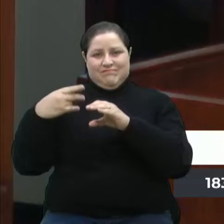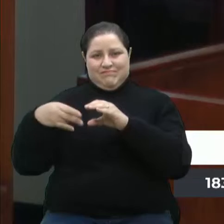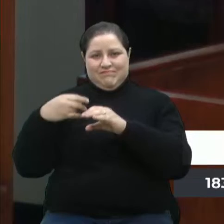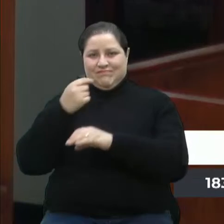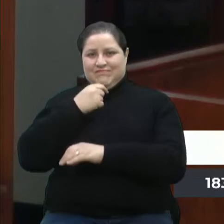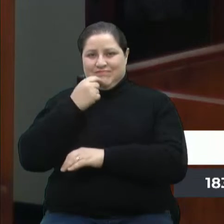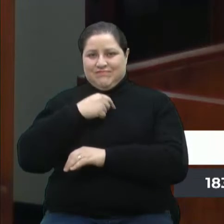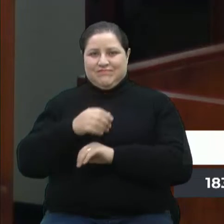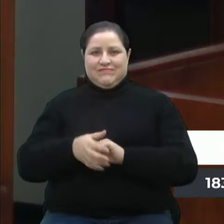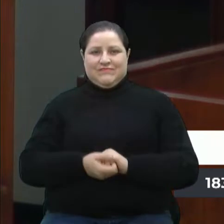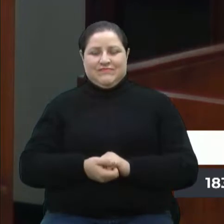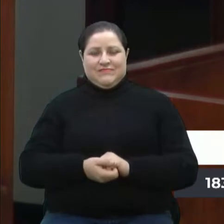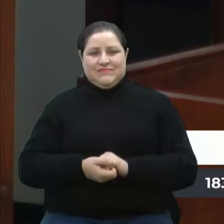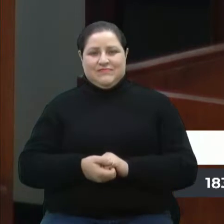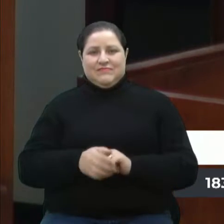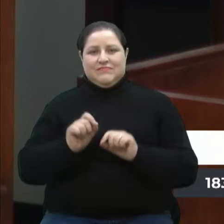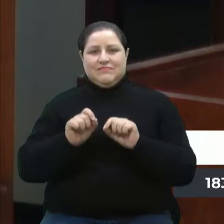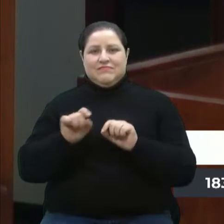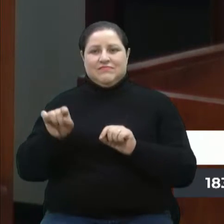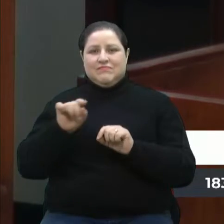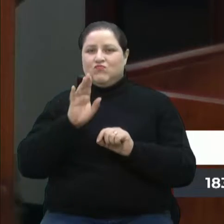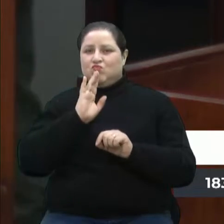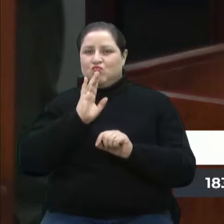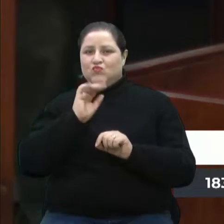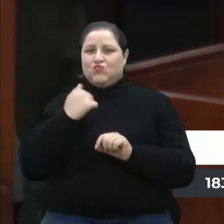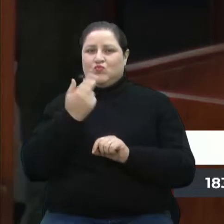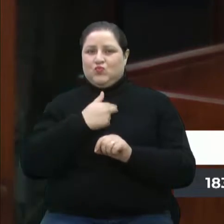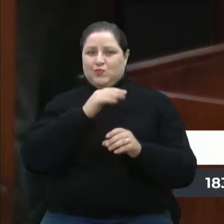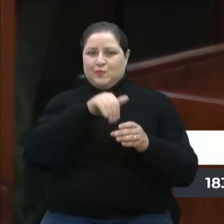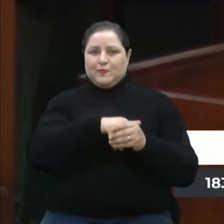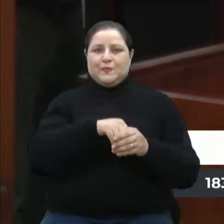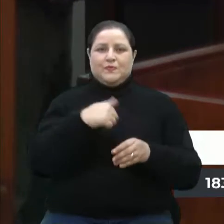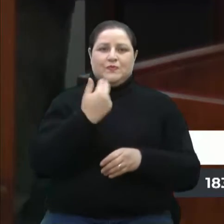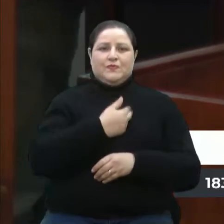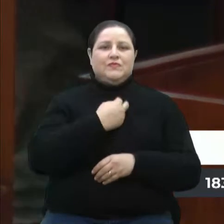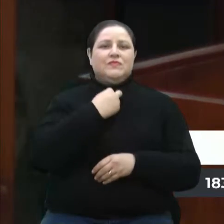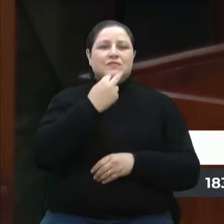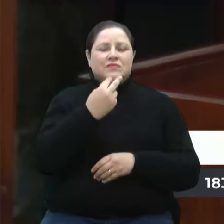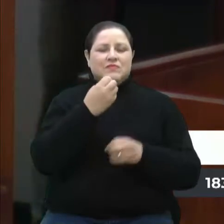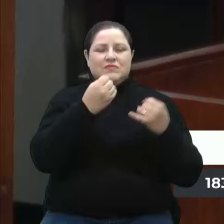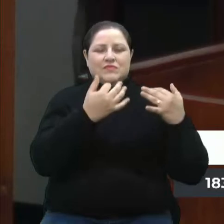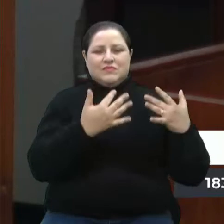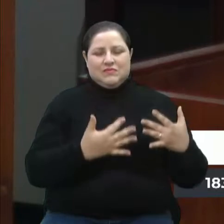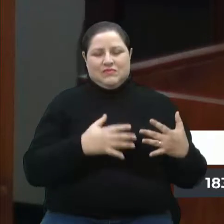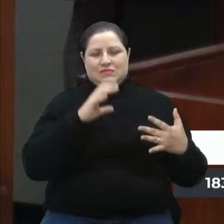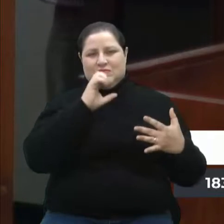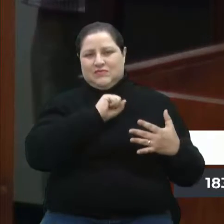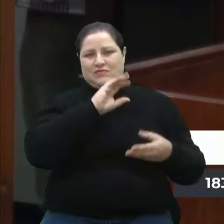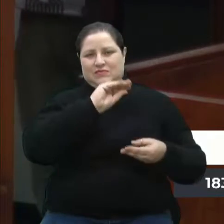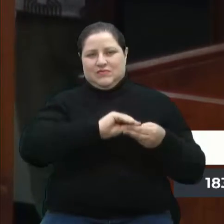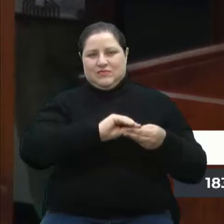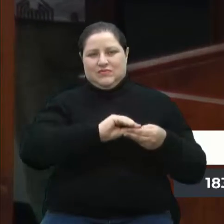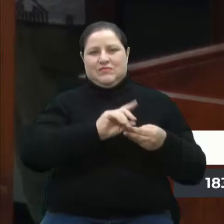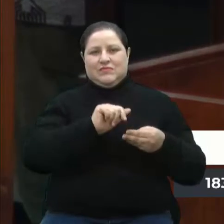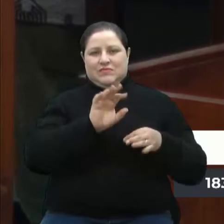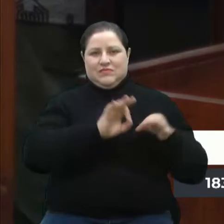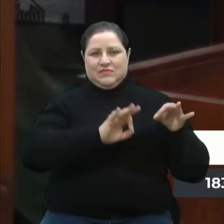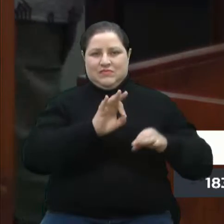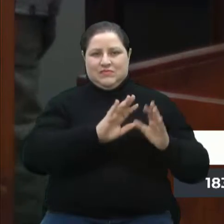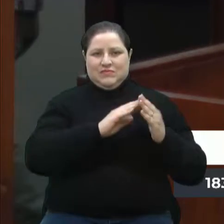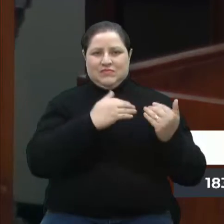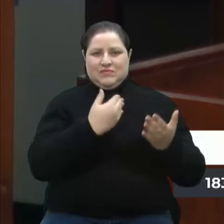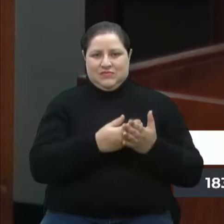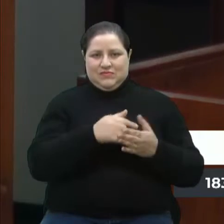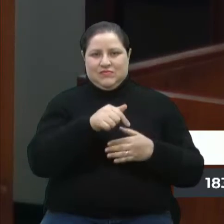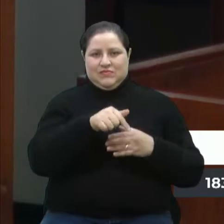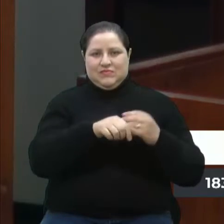Sul. Para quem ainda não conhece, só o Nosso Voto, Nossa Voz, de forma muito breve, ele é um dos nossos projetos da escola